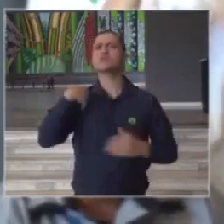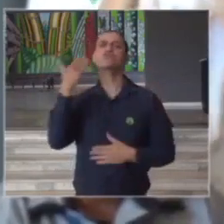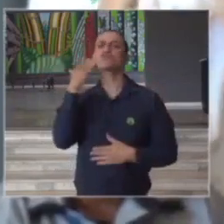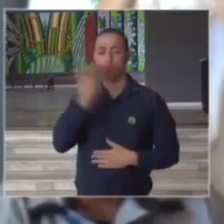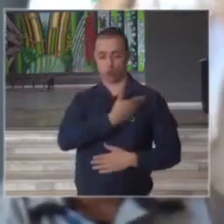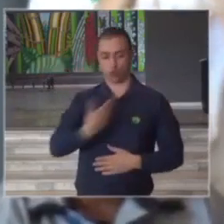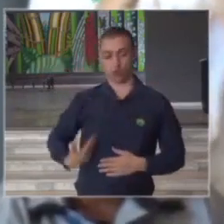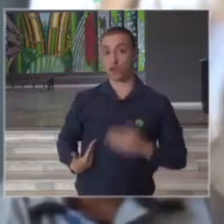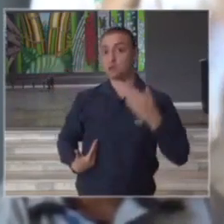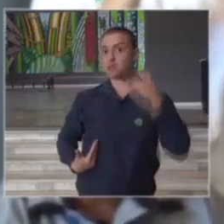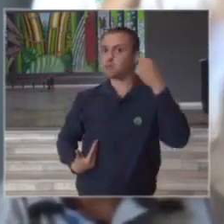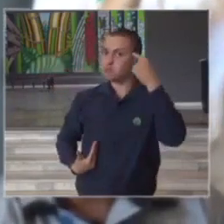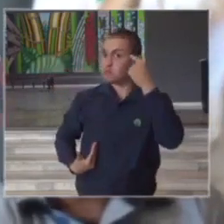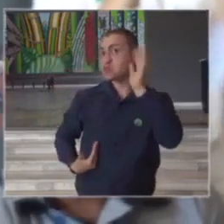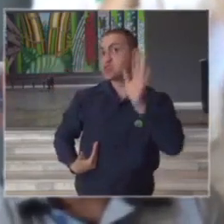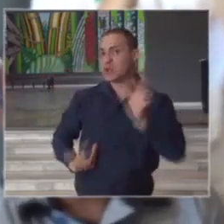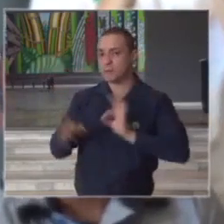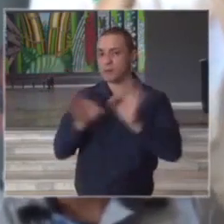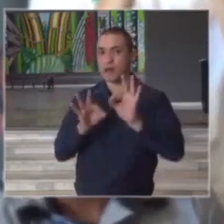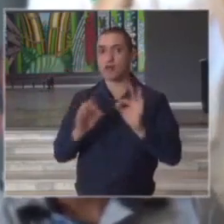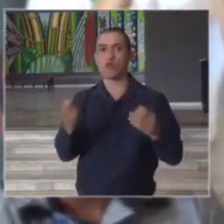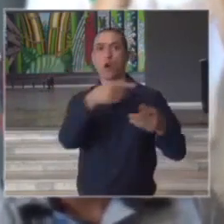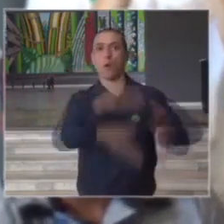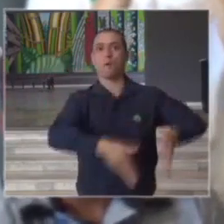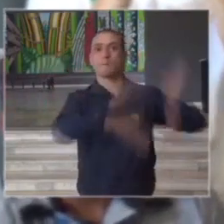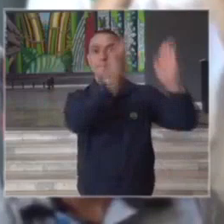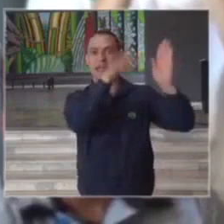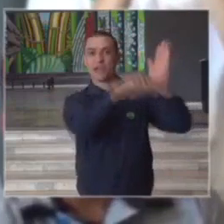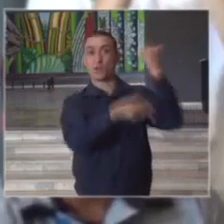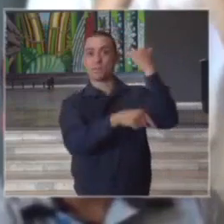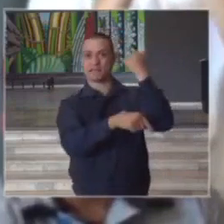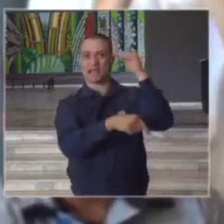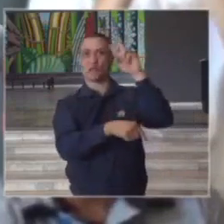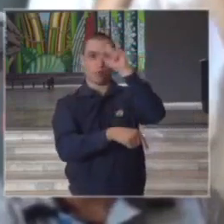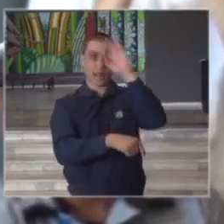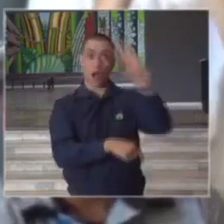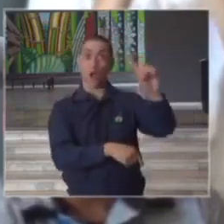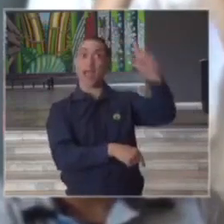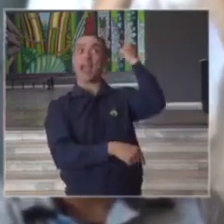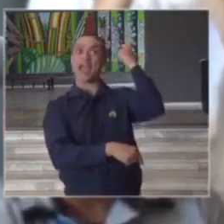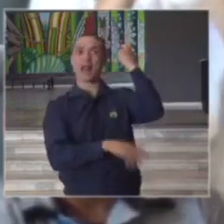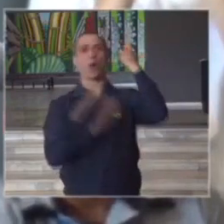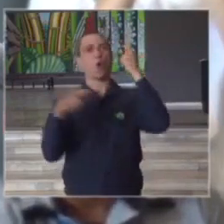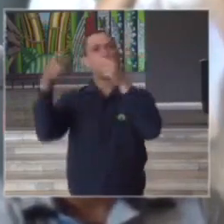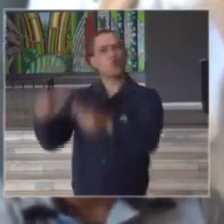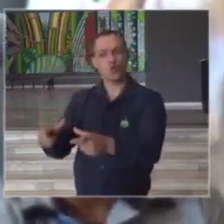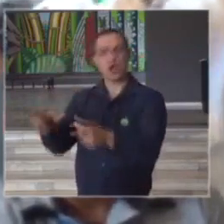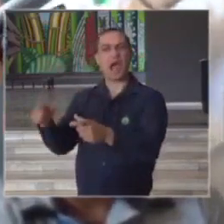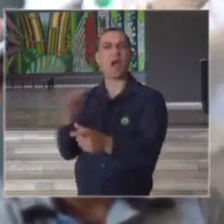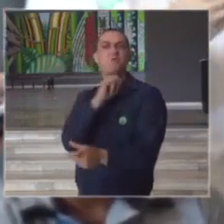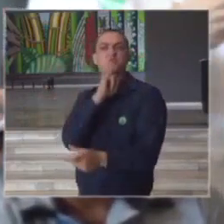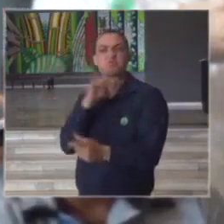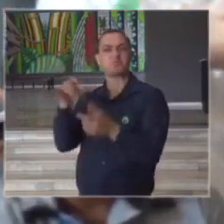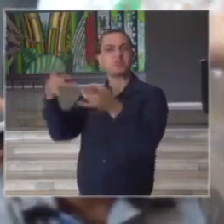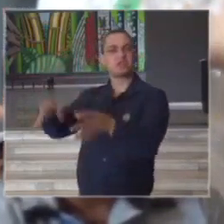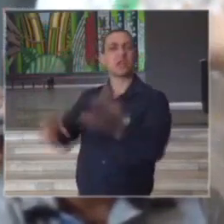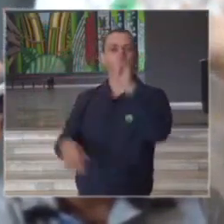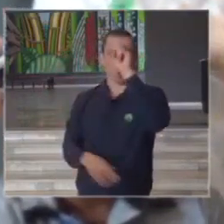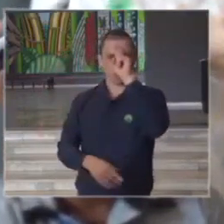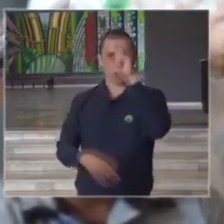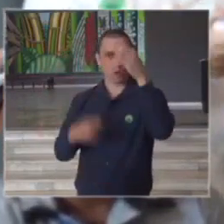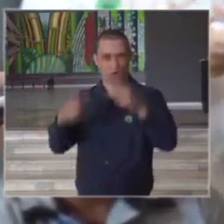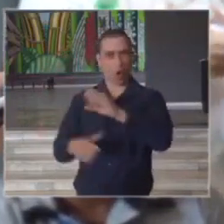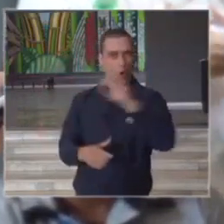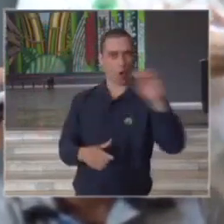o governo estuda reativação de prédios que já foram usados por hospitais ou espaços que ainda estão ociosos a gente tem um hospital na zona